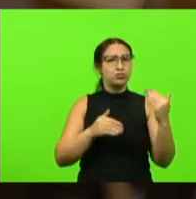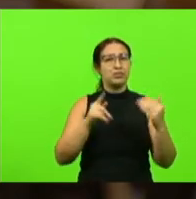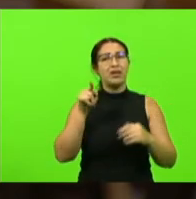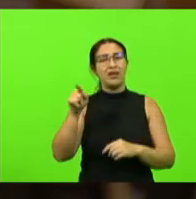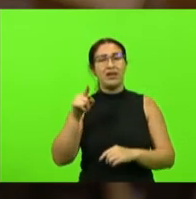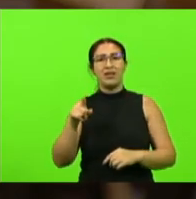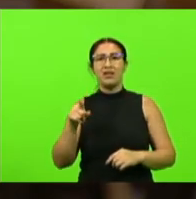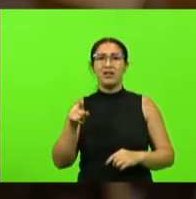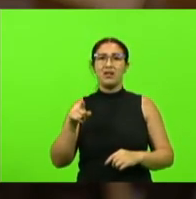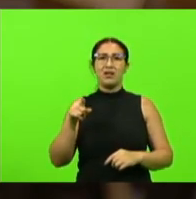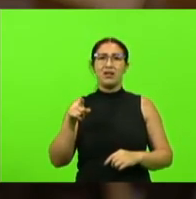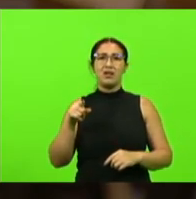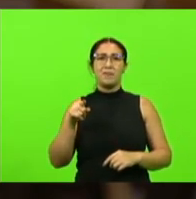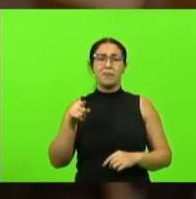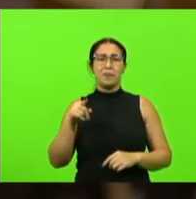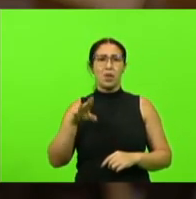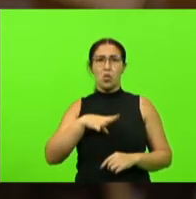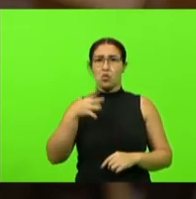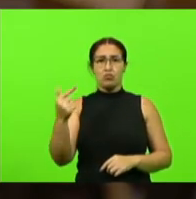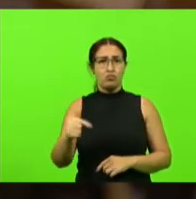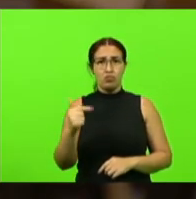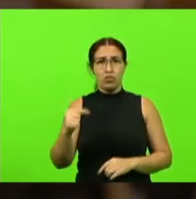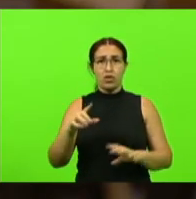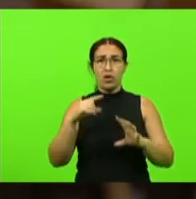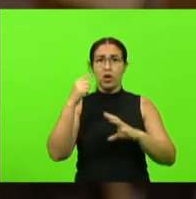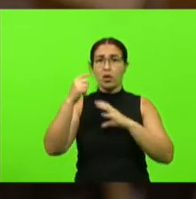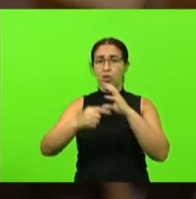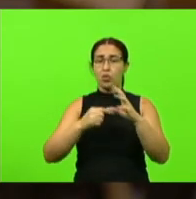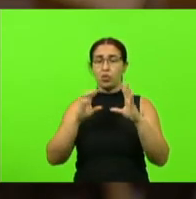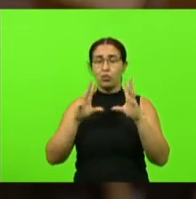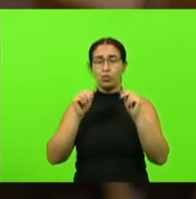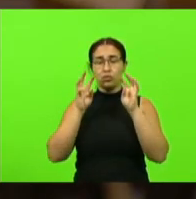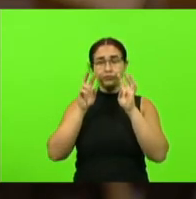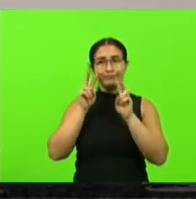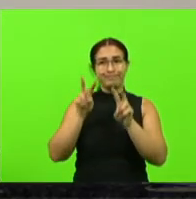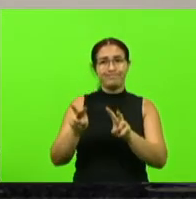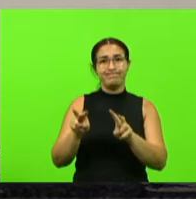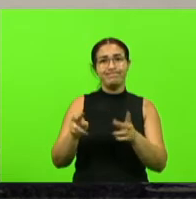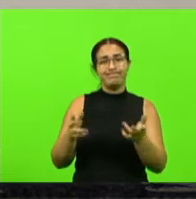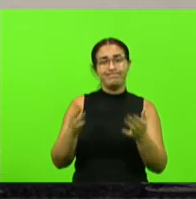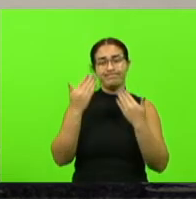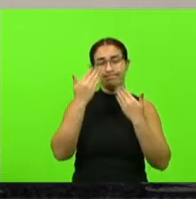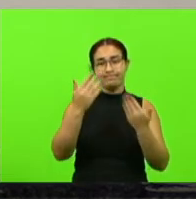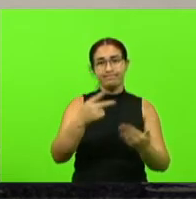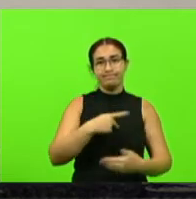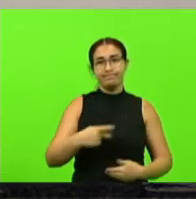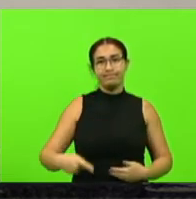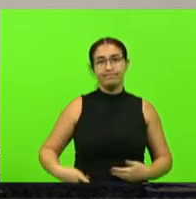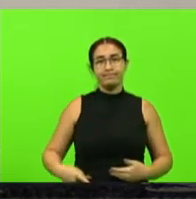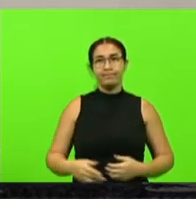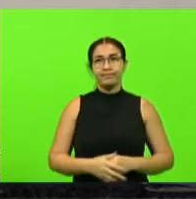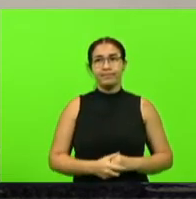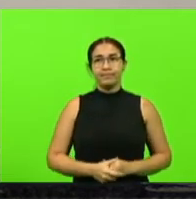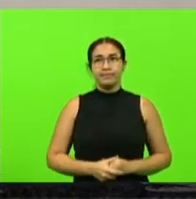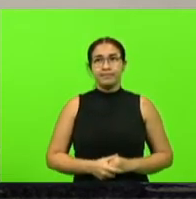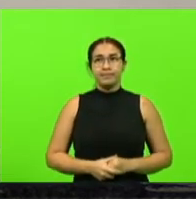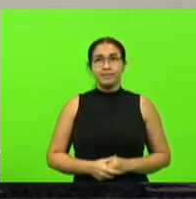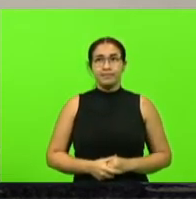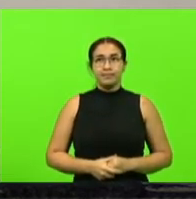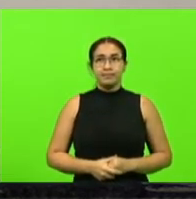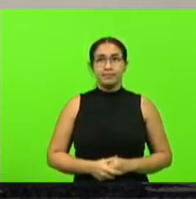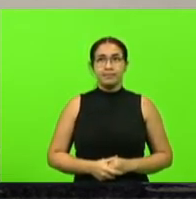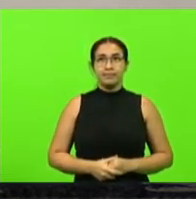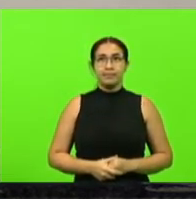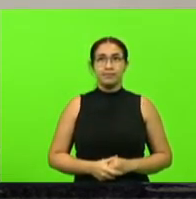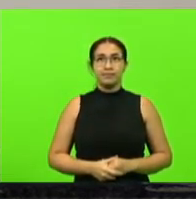como esse que o mundo inteiro está a assistir muito obrigado senhor presidente pela ordem pela ordem